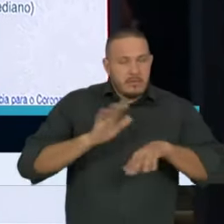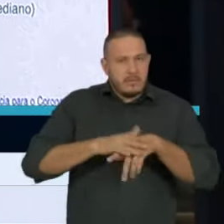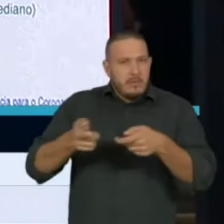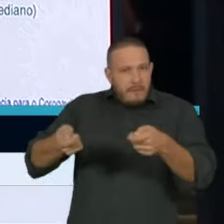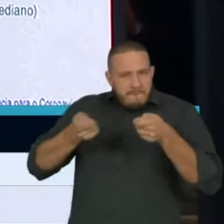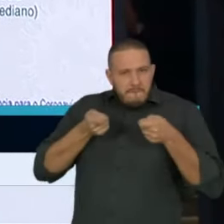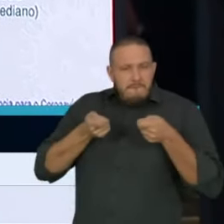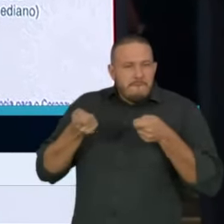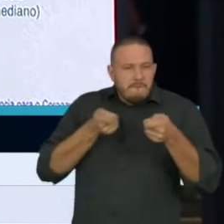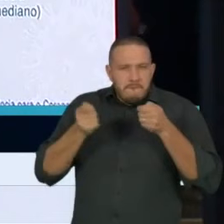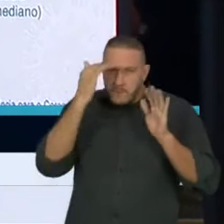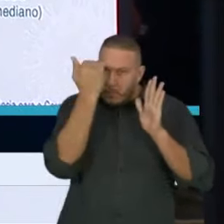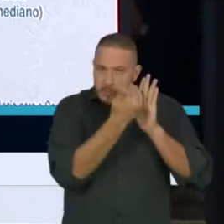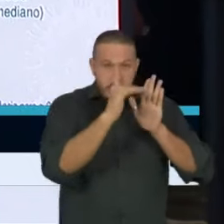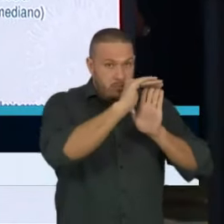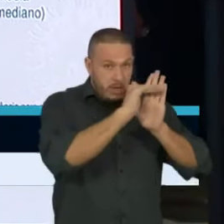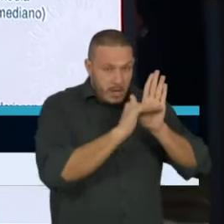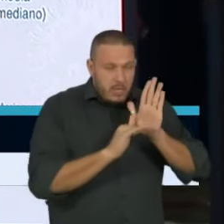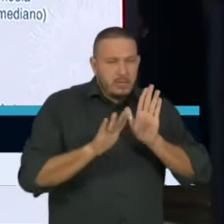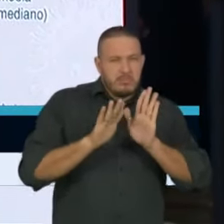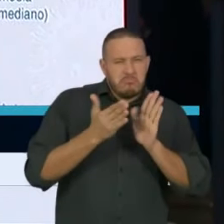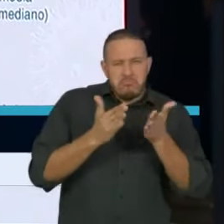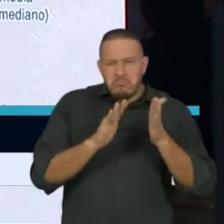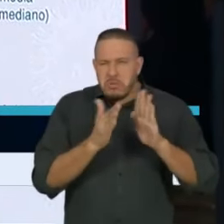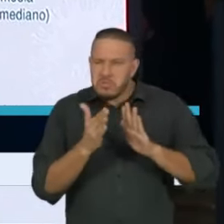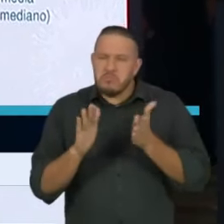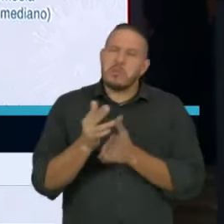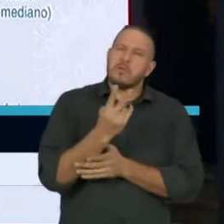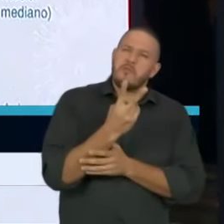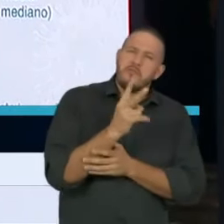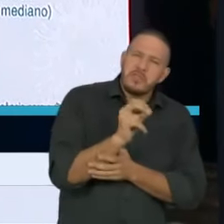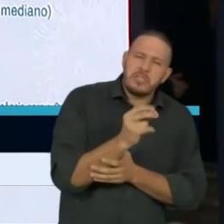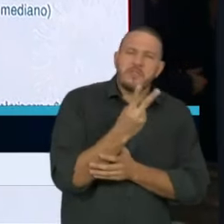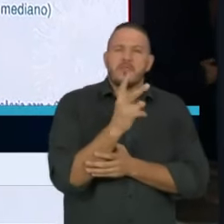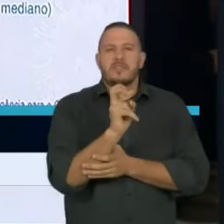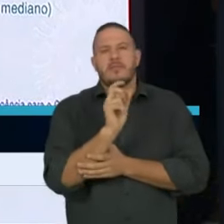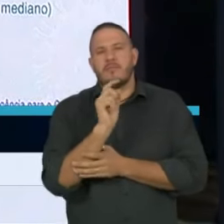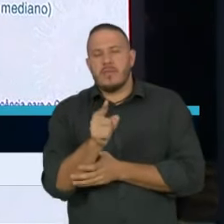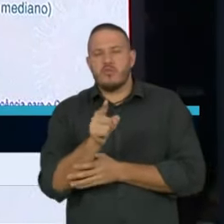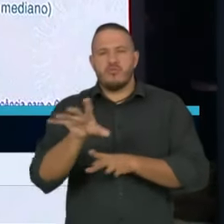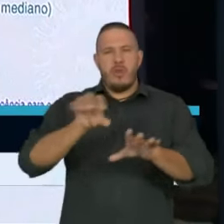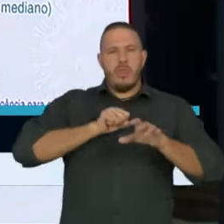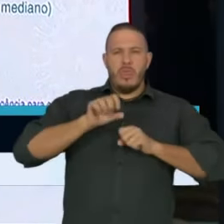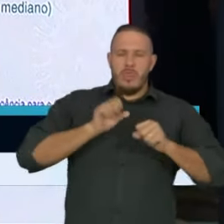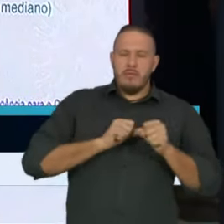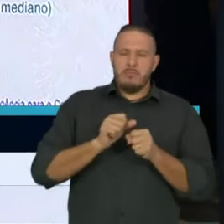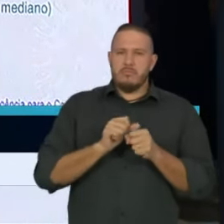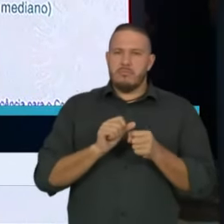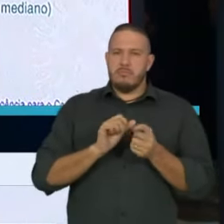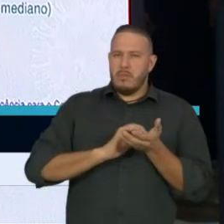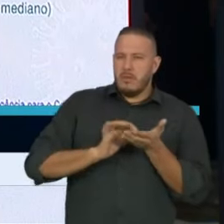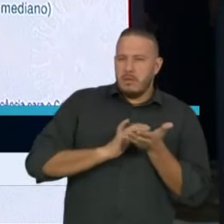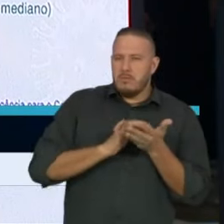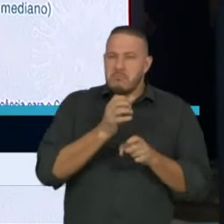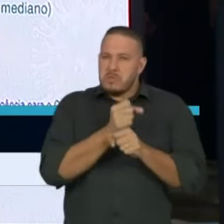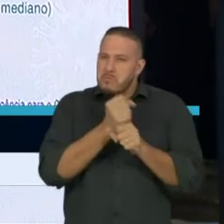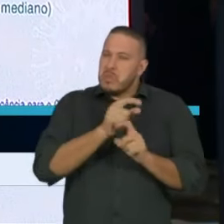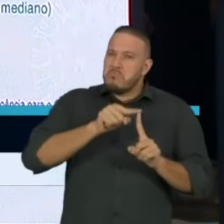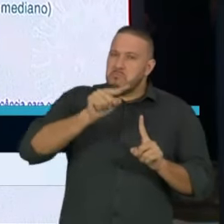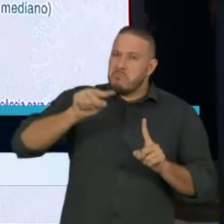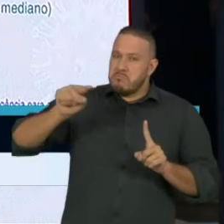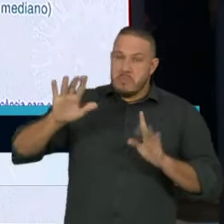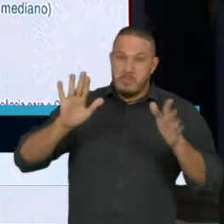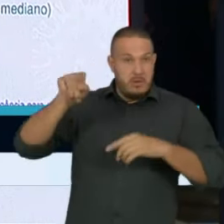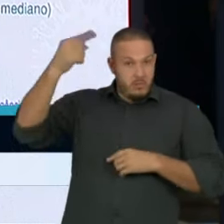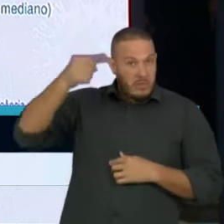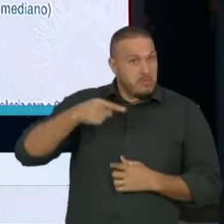nós vamos chegar lá nessa data em torno de 20, 25 mil casos. Uma projeção para dia 13 de 4 que está chegando aí a semana que